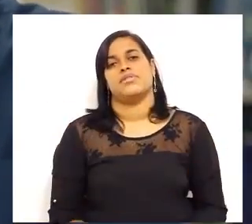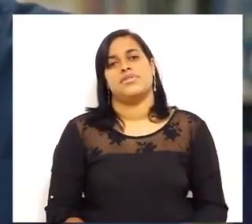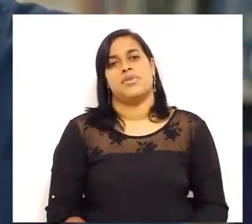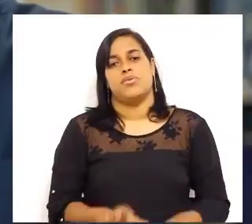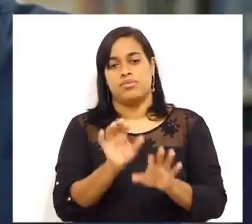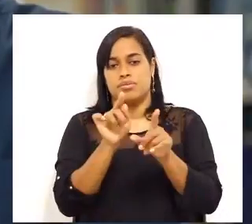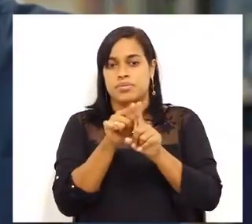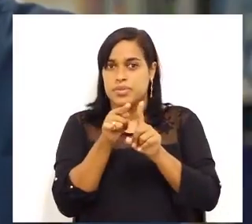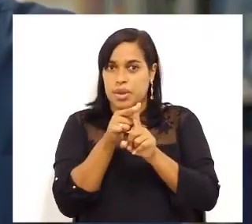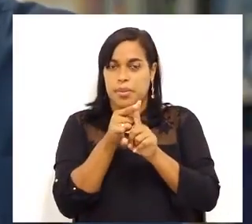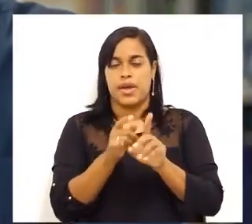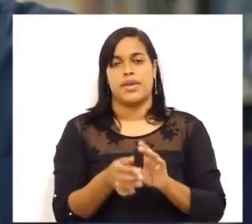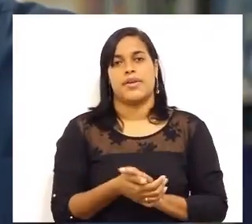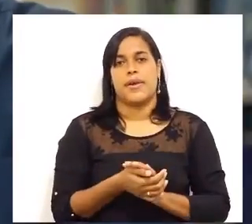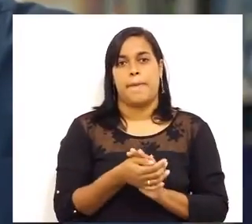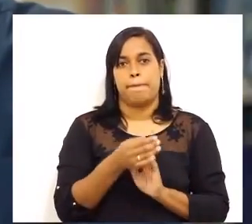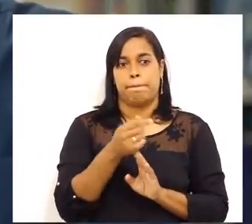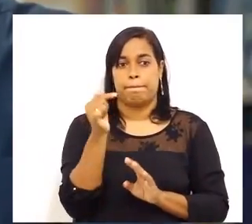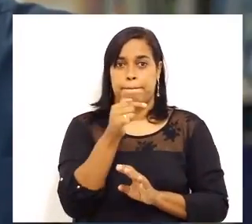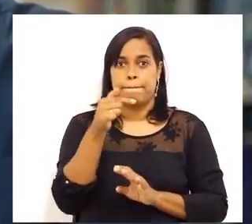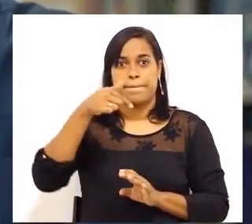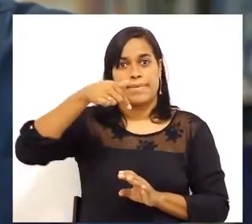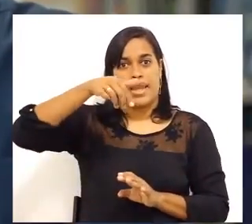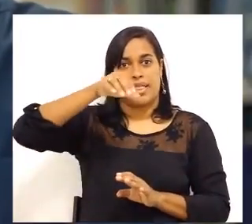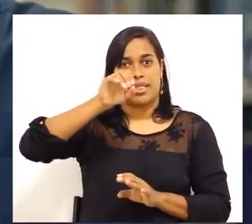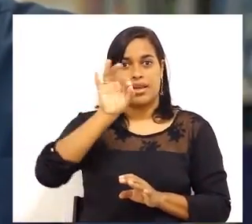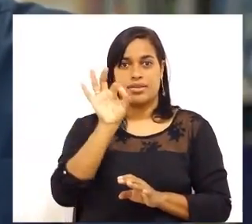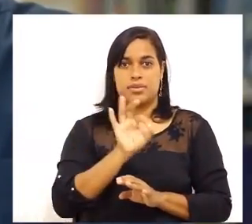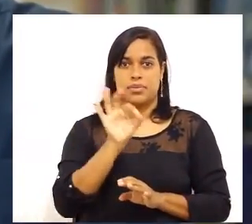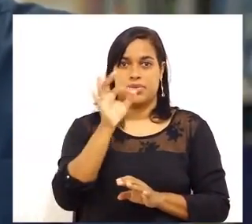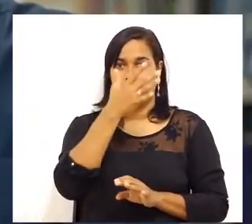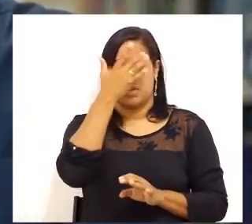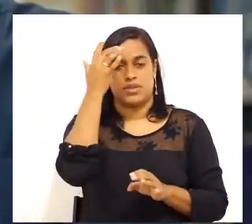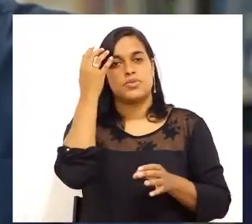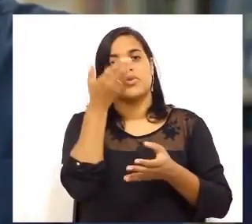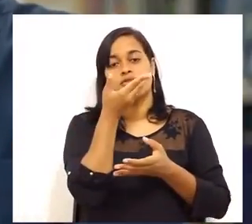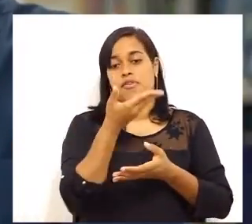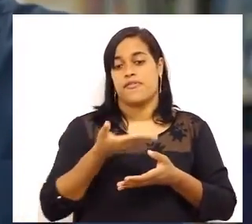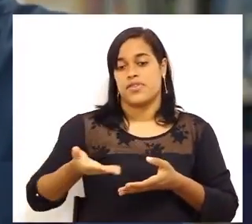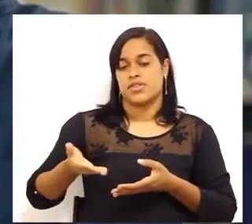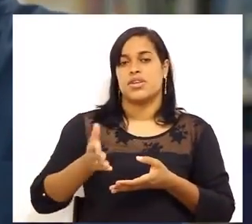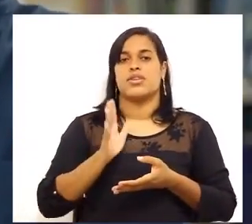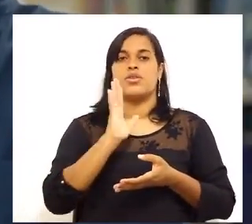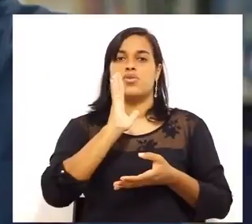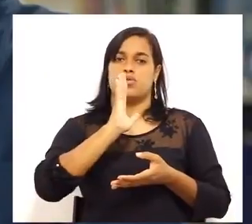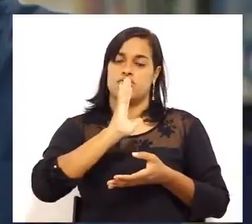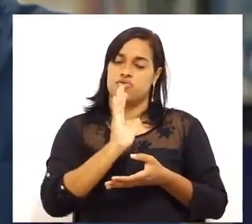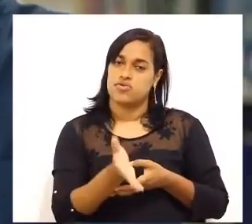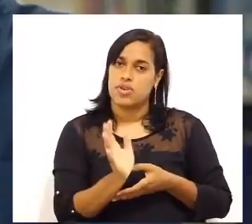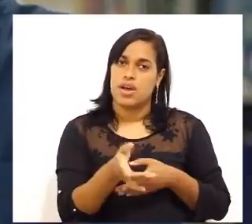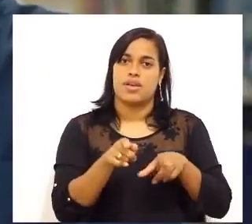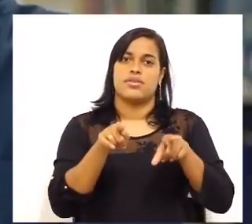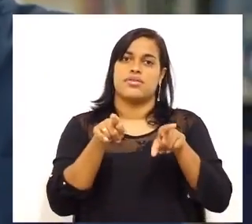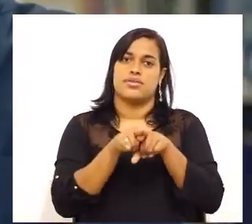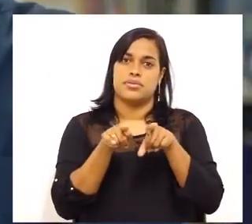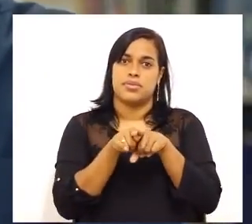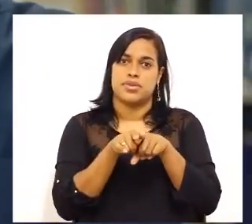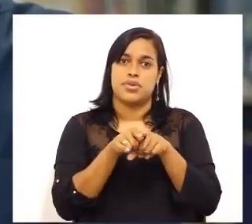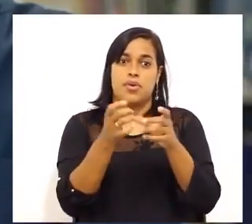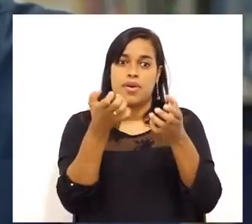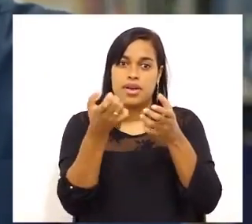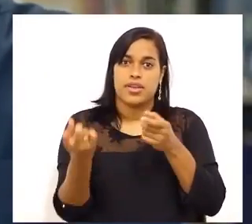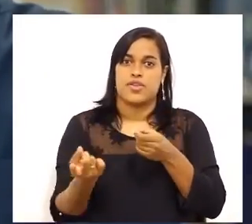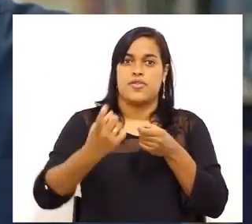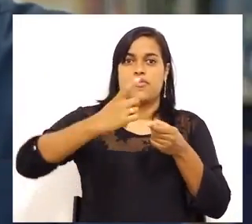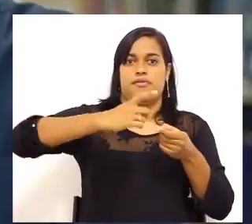consta lá no livro. 70% das pessoas que visitam a Disney World já estão fazendo pela segunda ou terceira vez. São